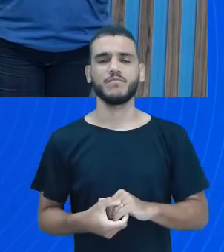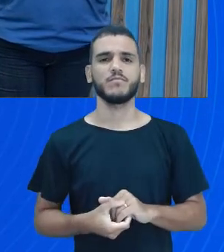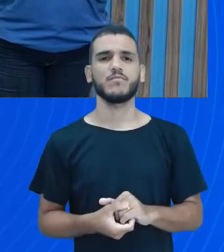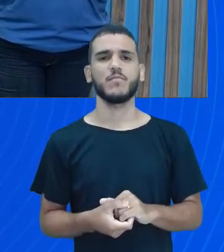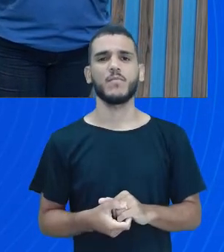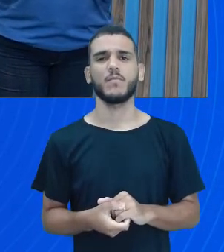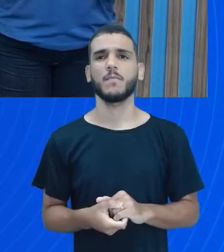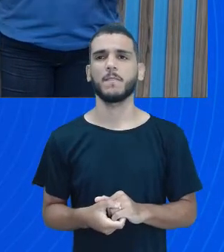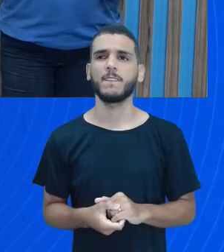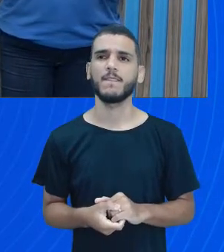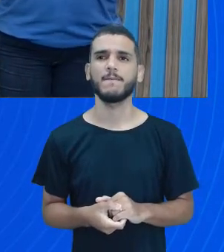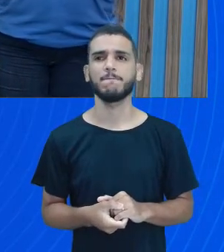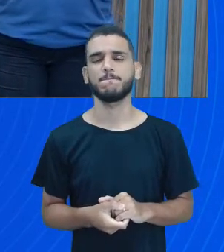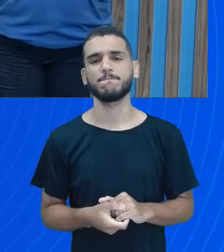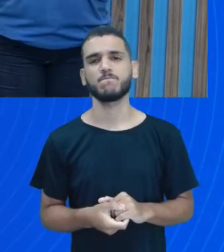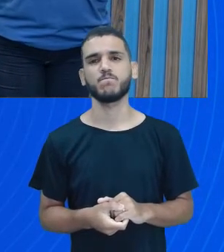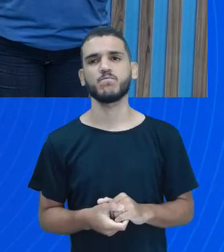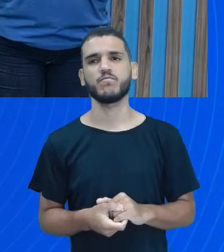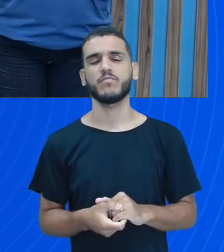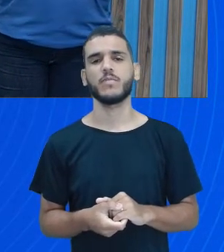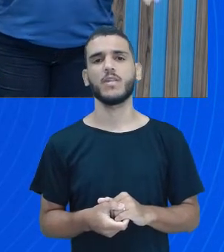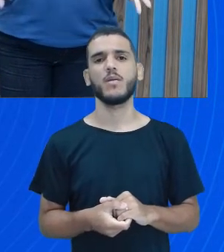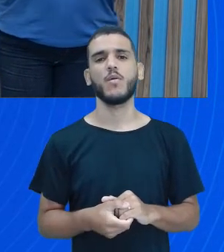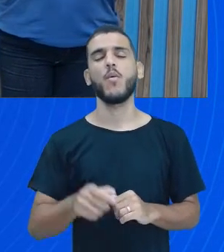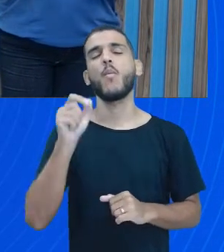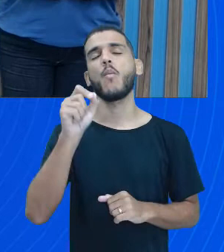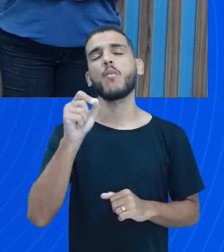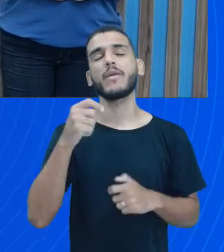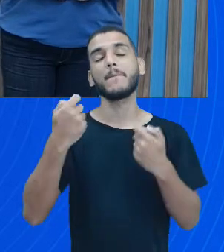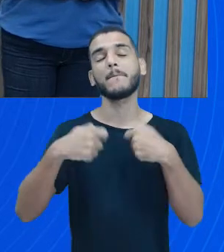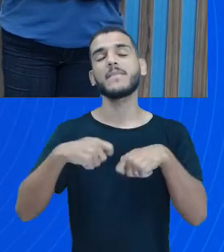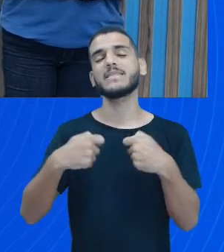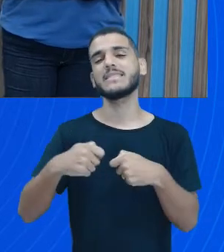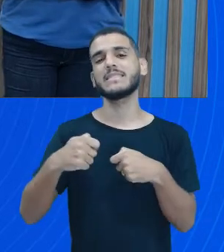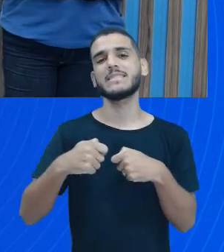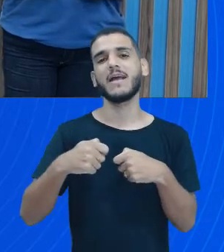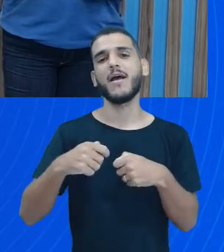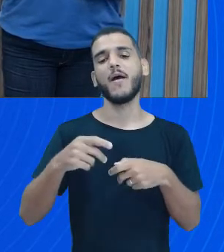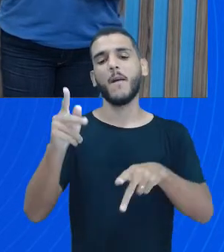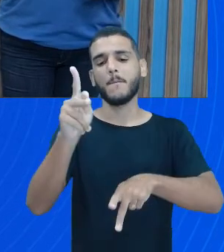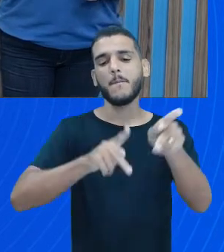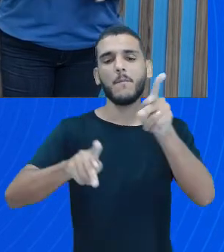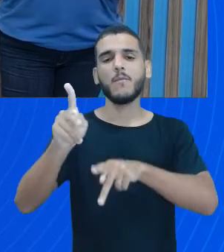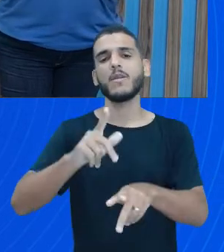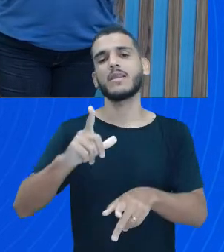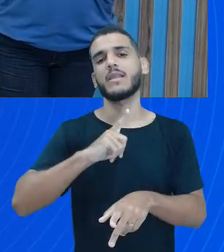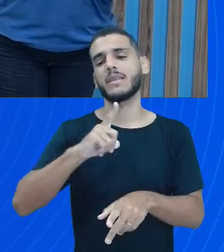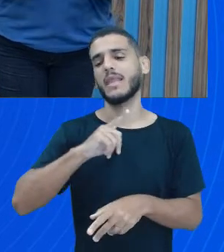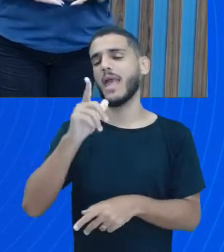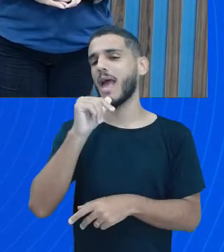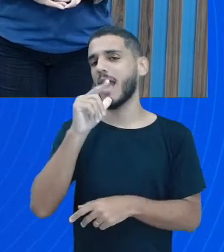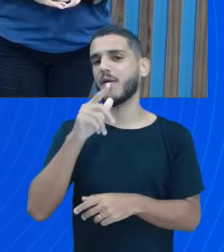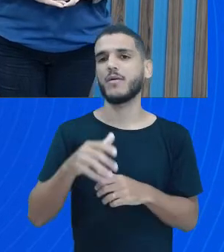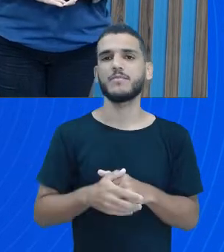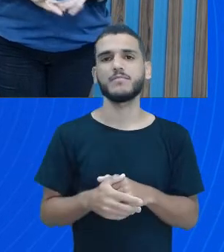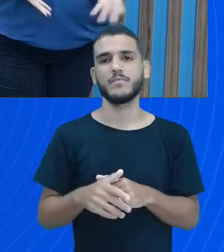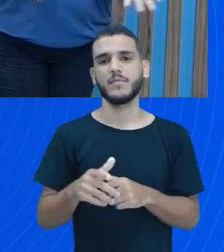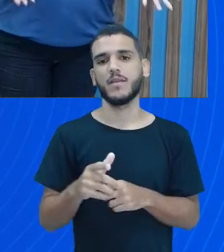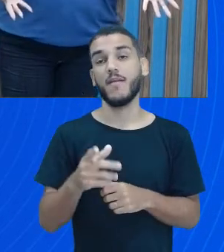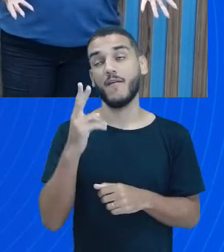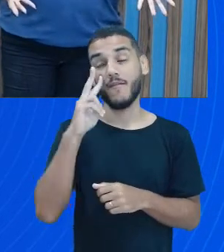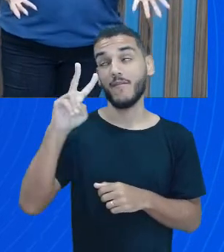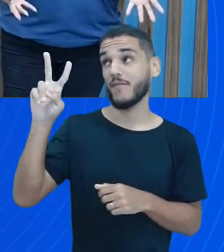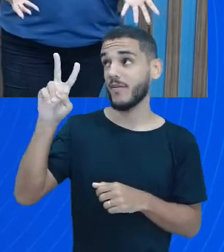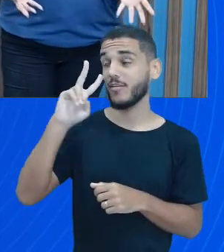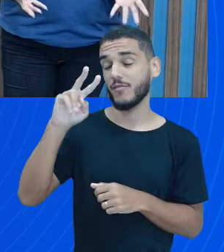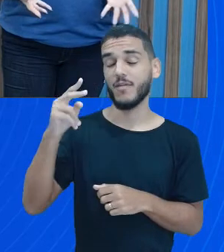critérios para que uma população tenha esse abastecimento de água, né? Por exemplo, a gente está vendo o mapa de Pernambuco, o mapa